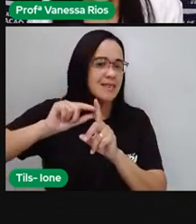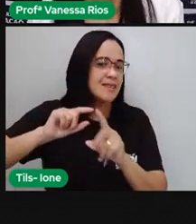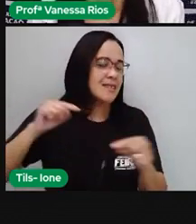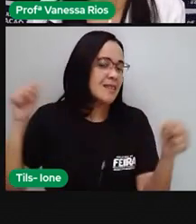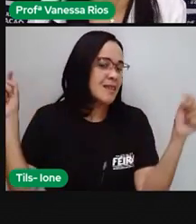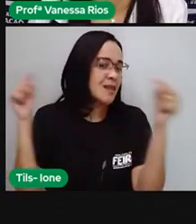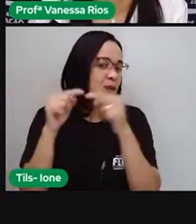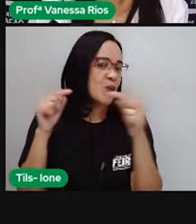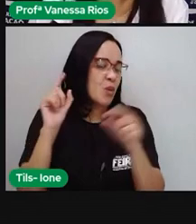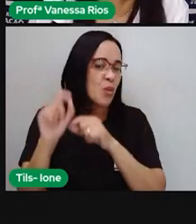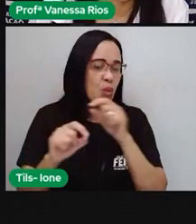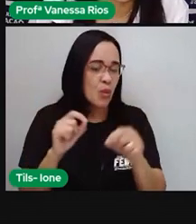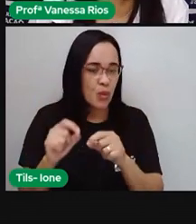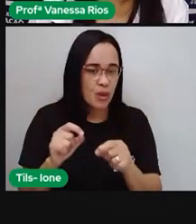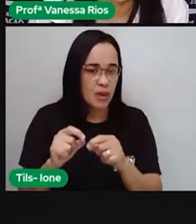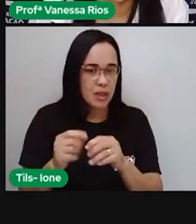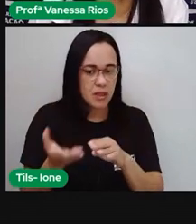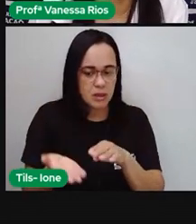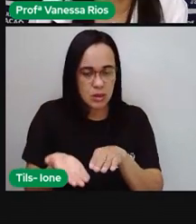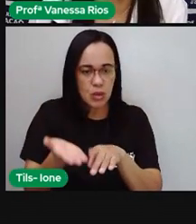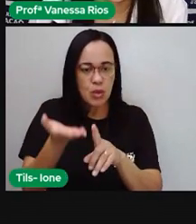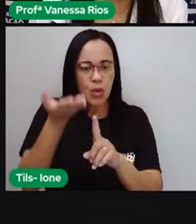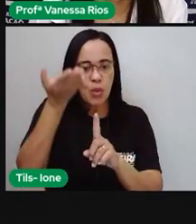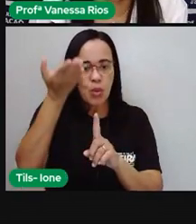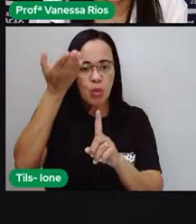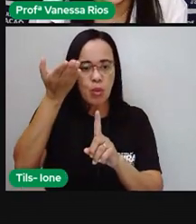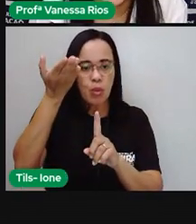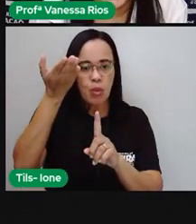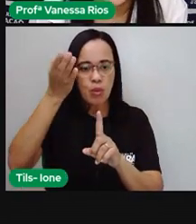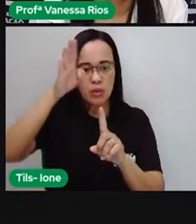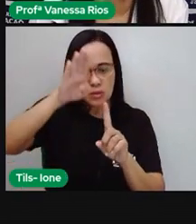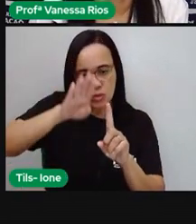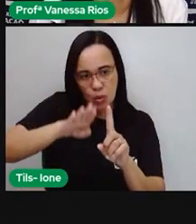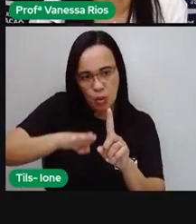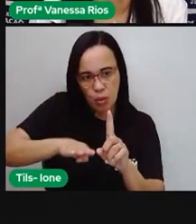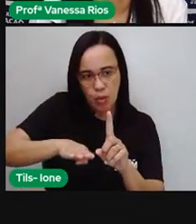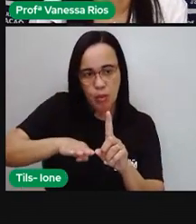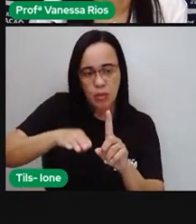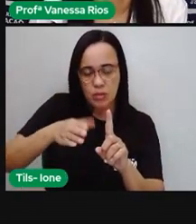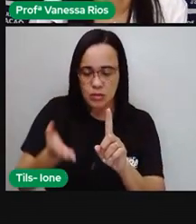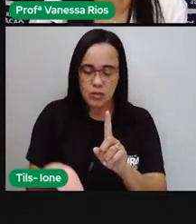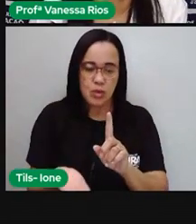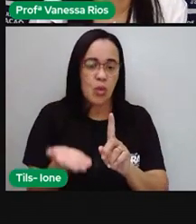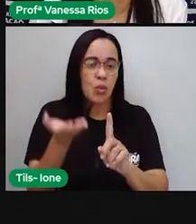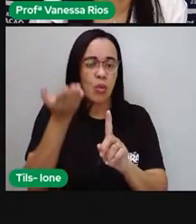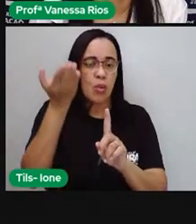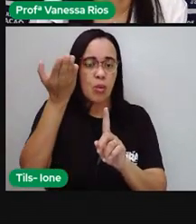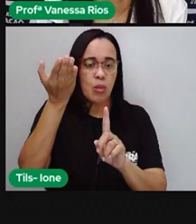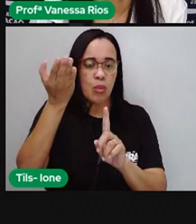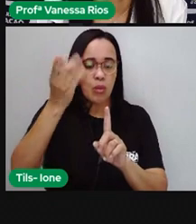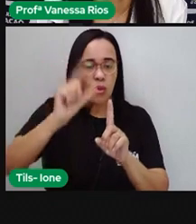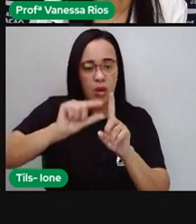maior e a menor temperatura registrada num dia em um determinado lugar.